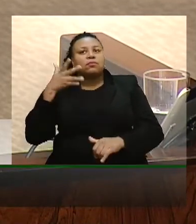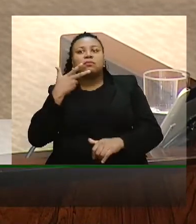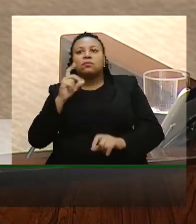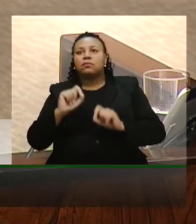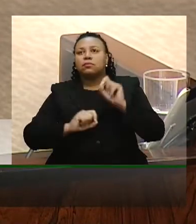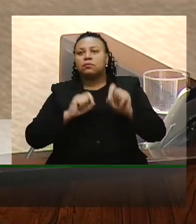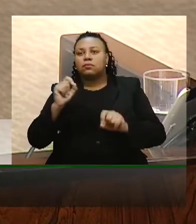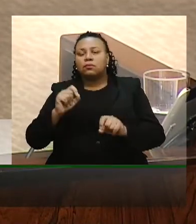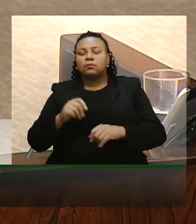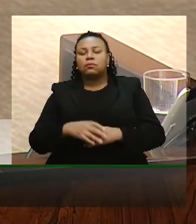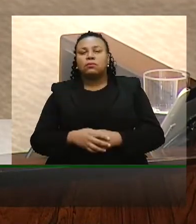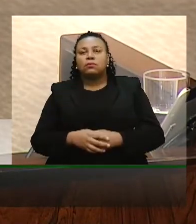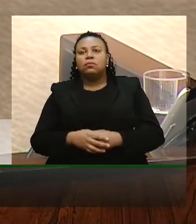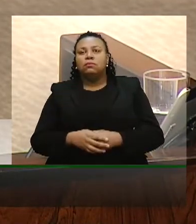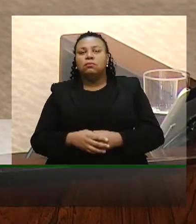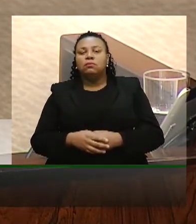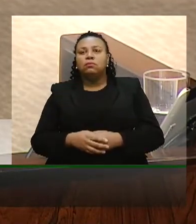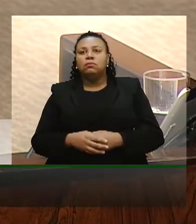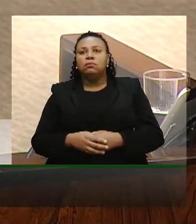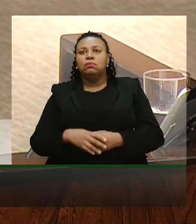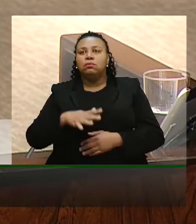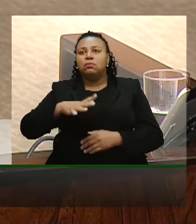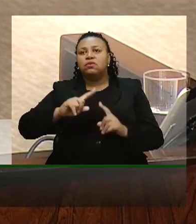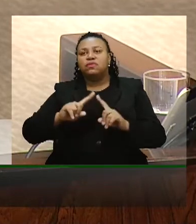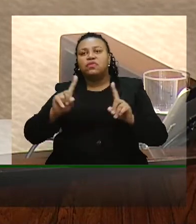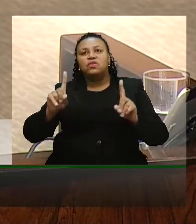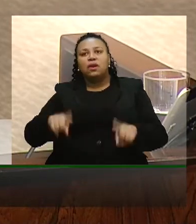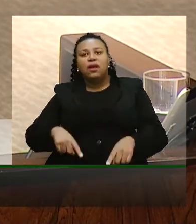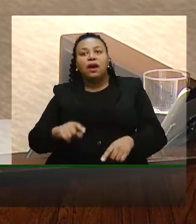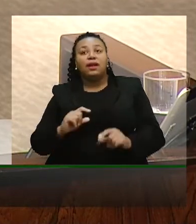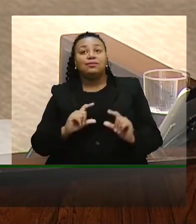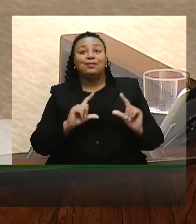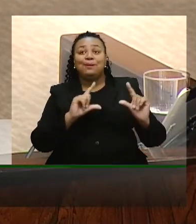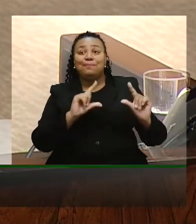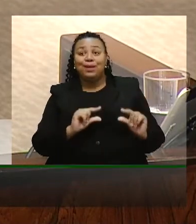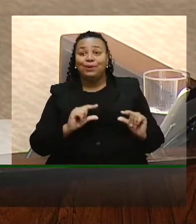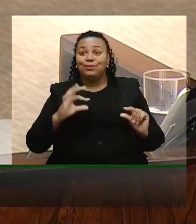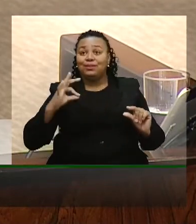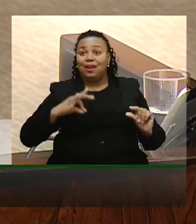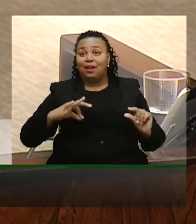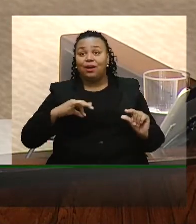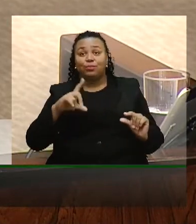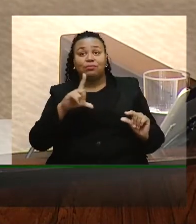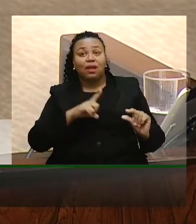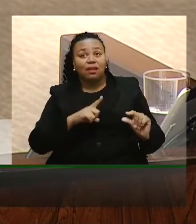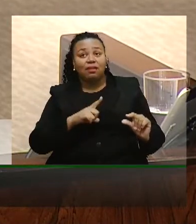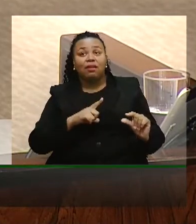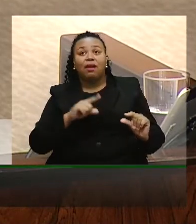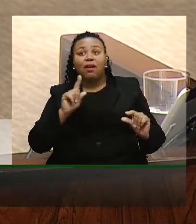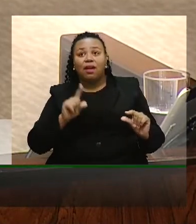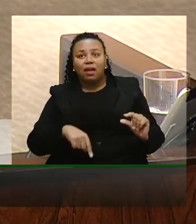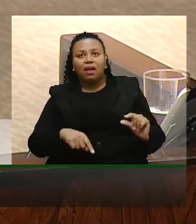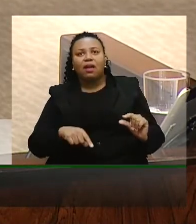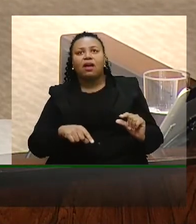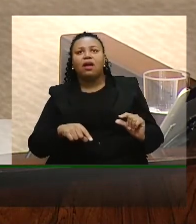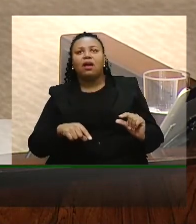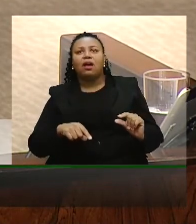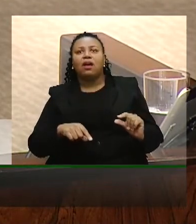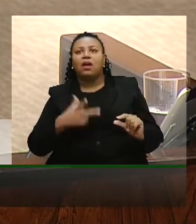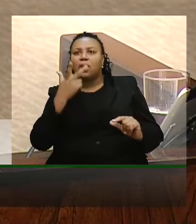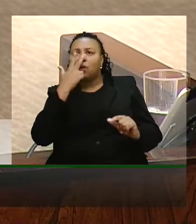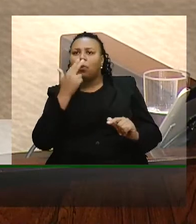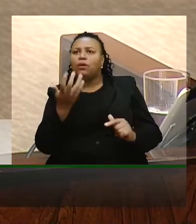que os servidores que menos ganham no estado foram de uma certa forma